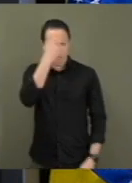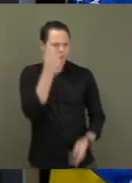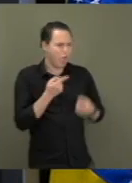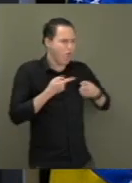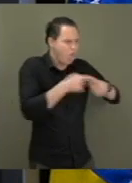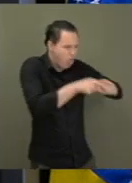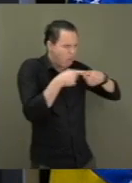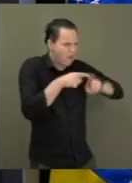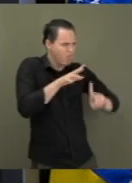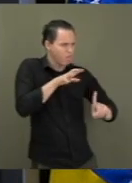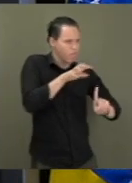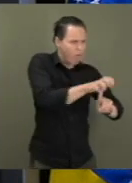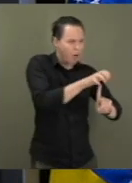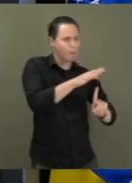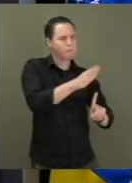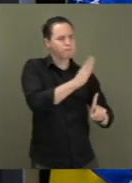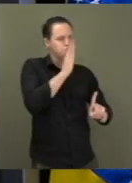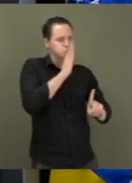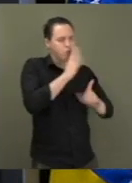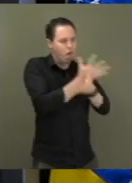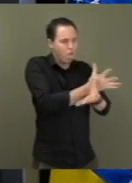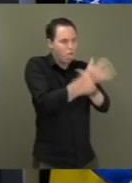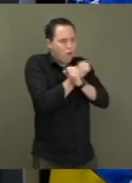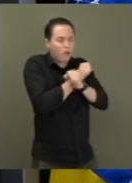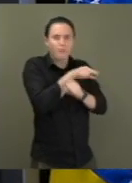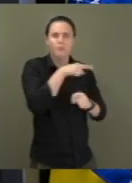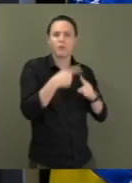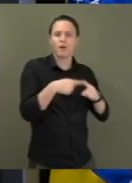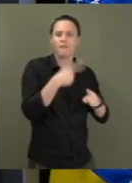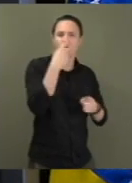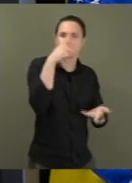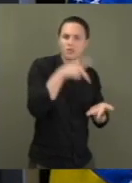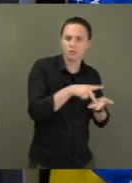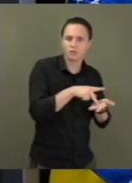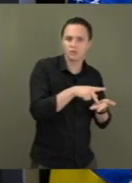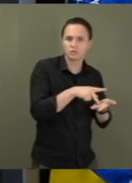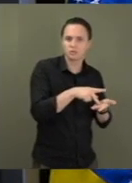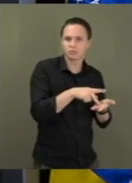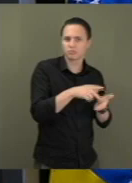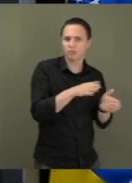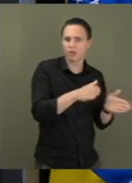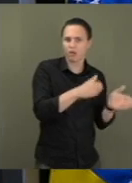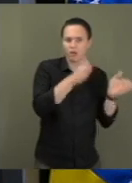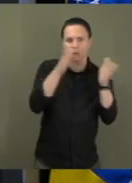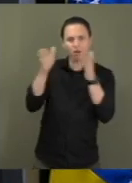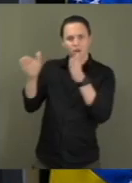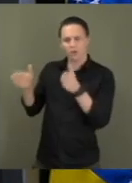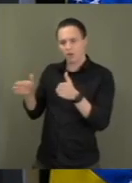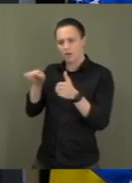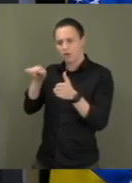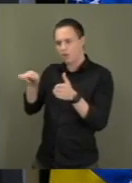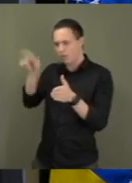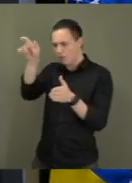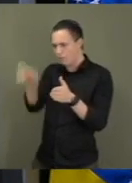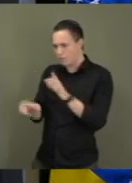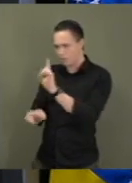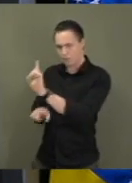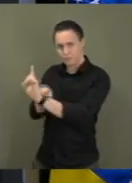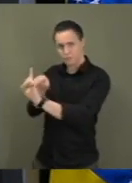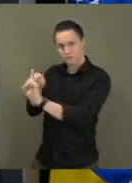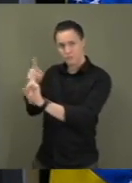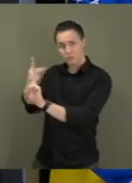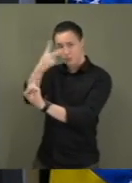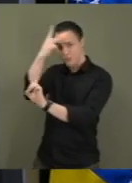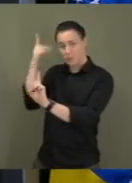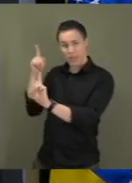punidos e censurados por falarem a verdade, o Brasil assiste estarrecido uma pessoa que foi condenada em